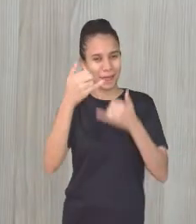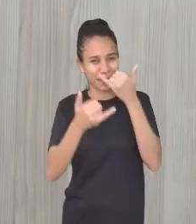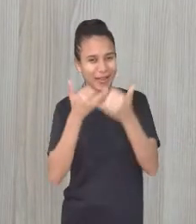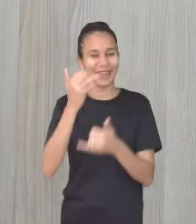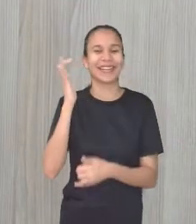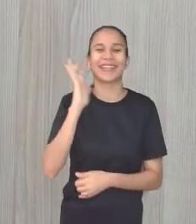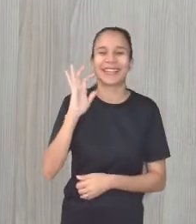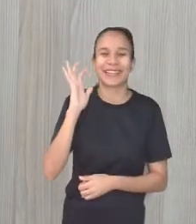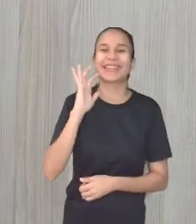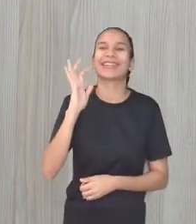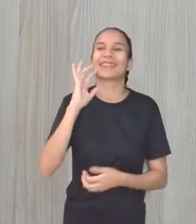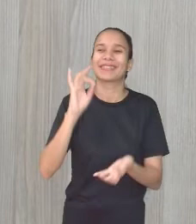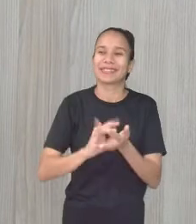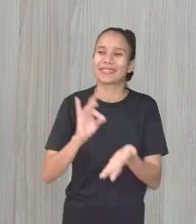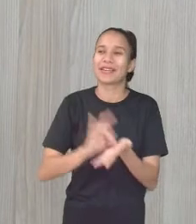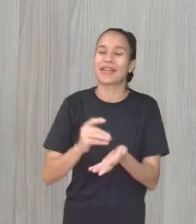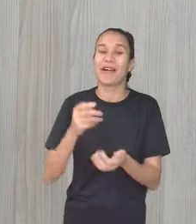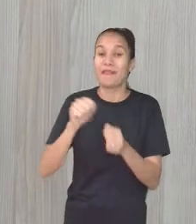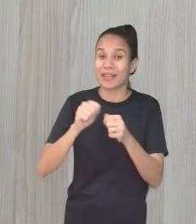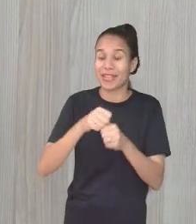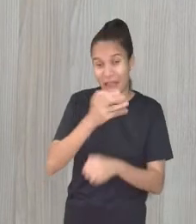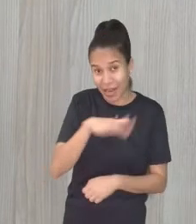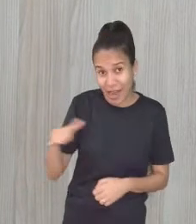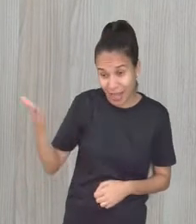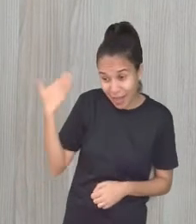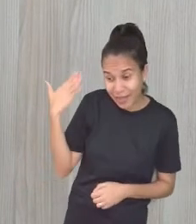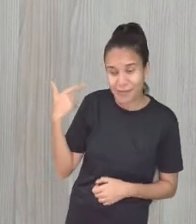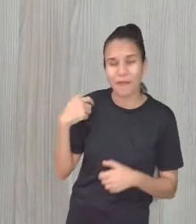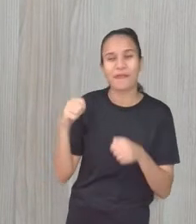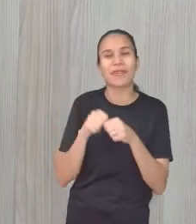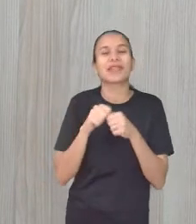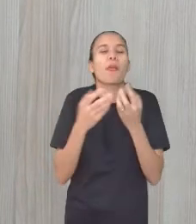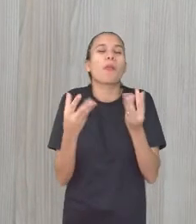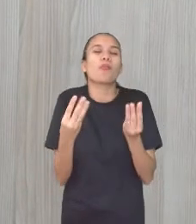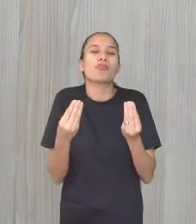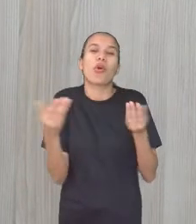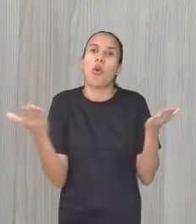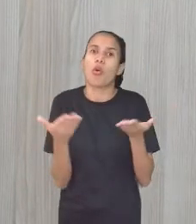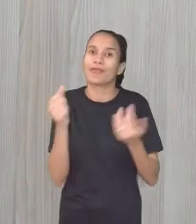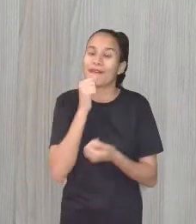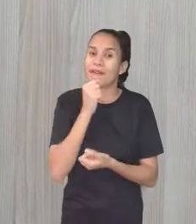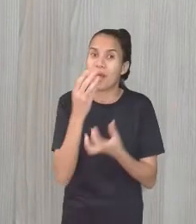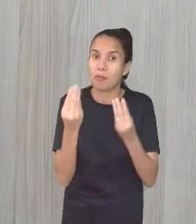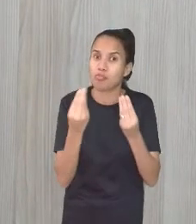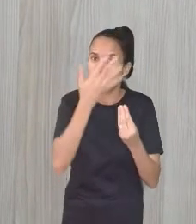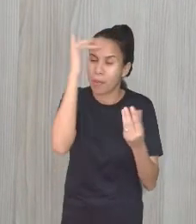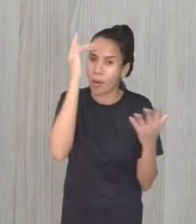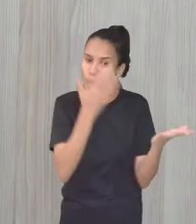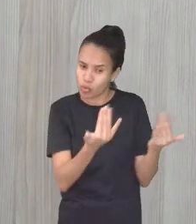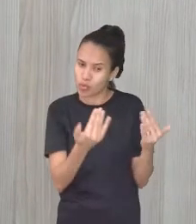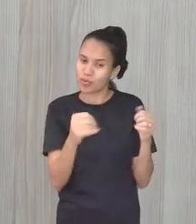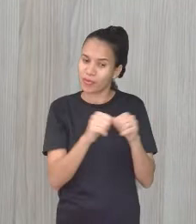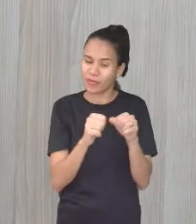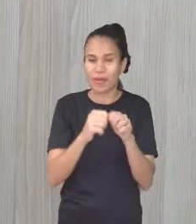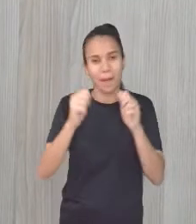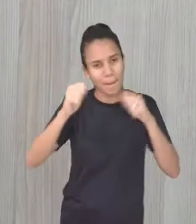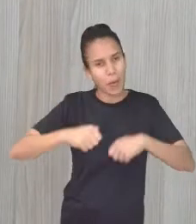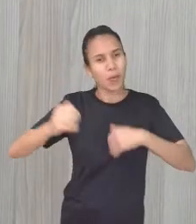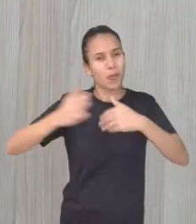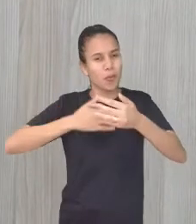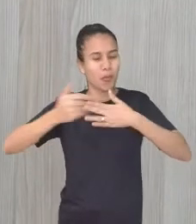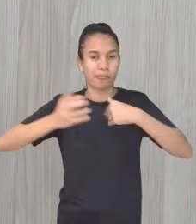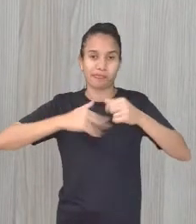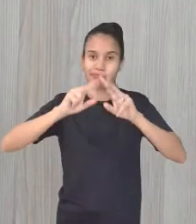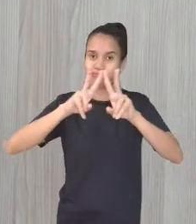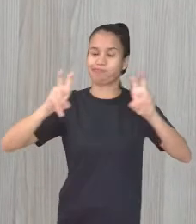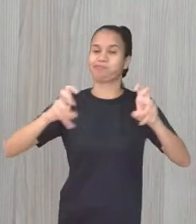legal. Isso a gente fazia muito quando criança, né, professora? Com certeza. E hoje ainda tem muitos jovens que ainda fazem aí. Então, você pode botar qualquer assunto que